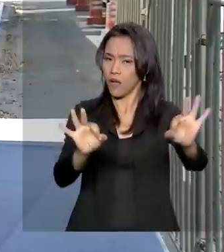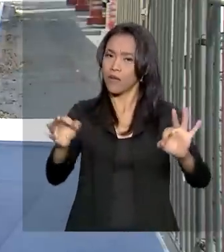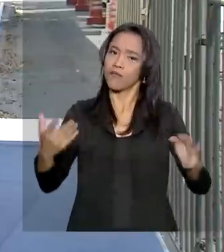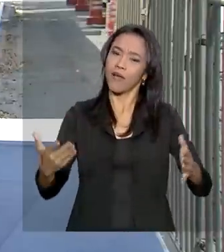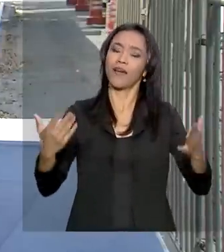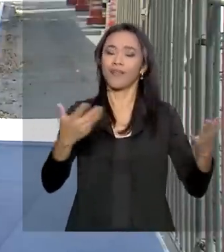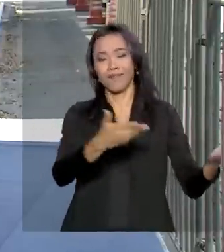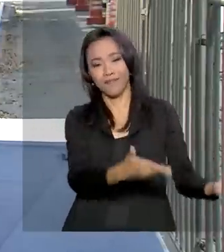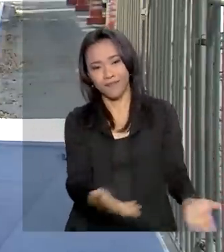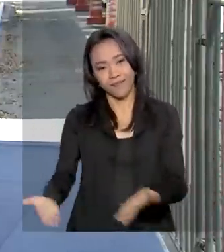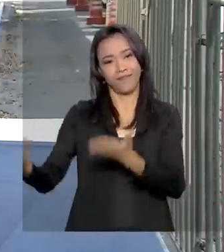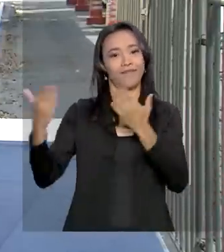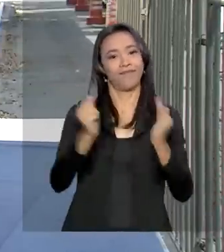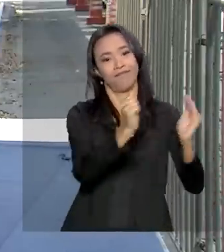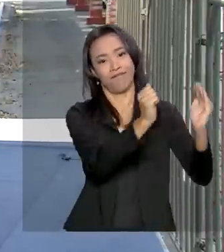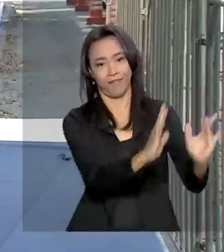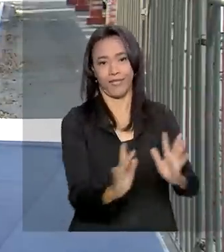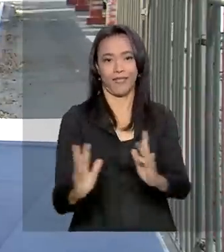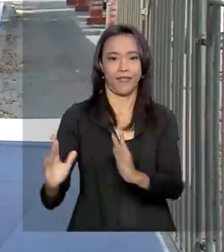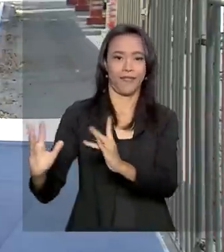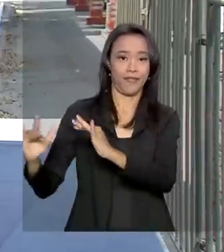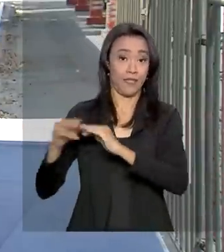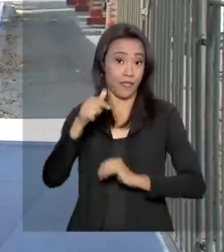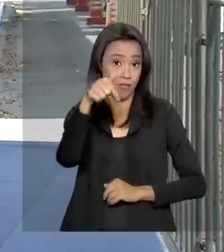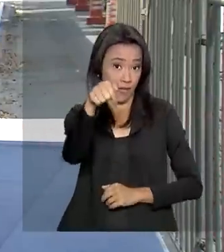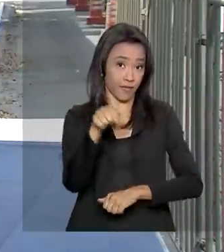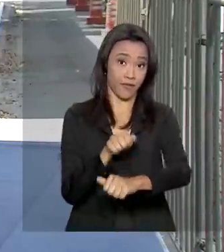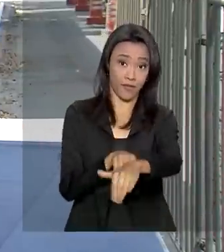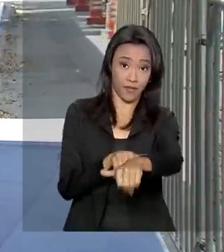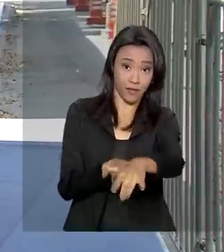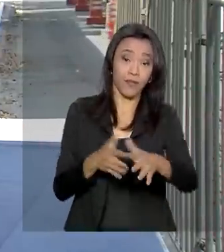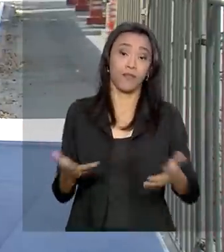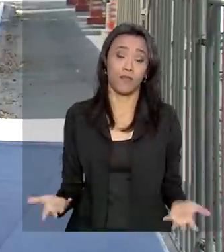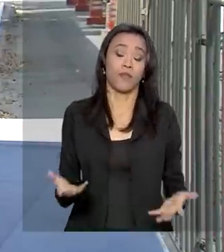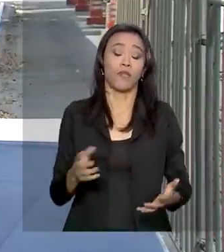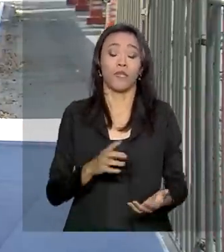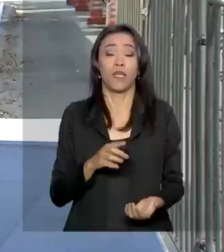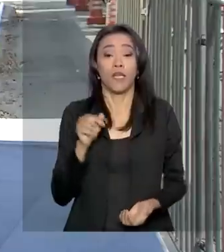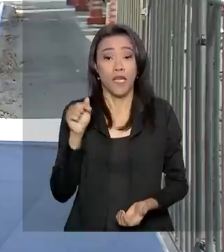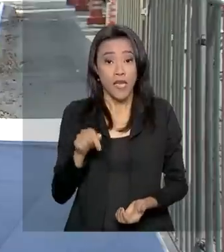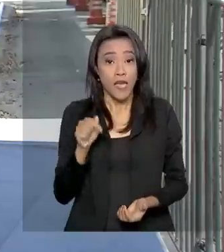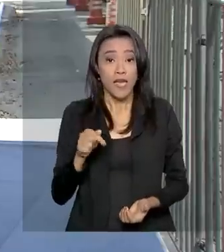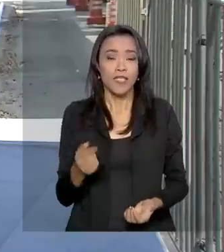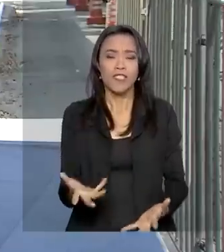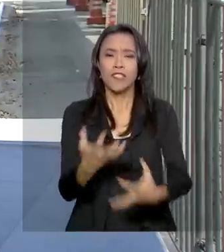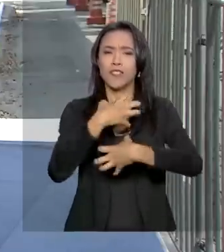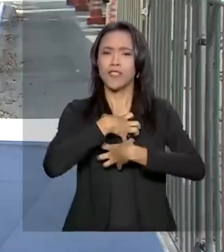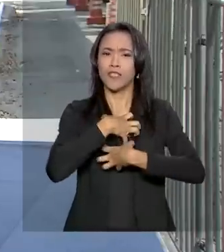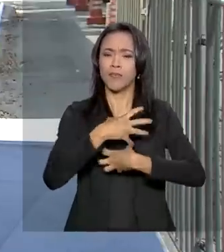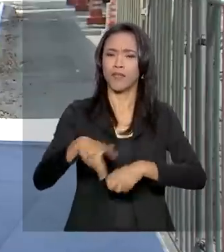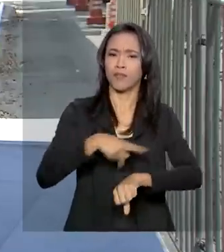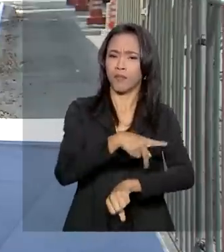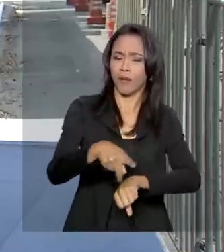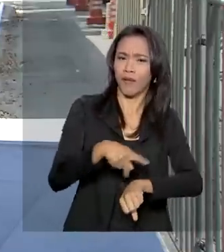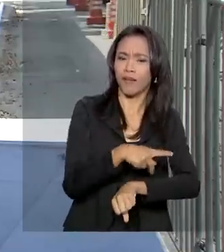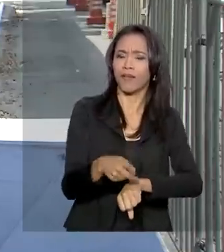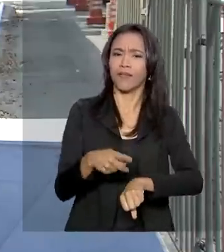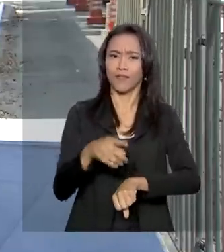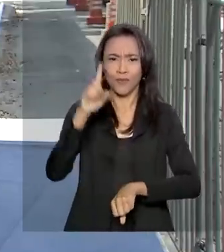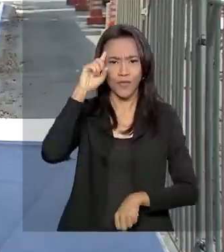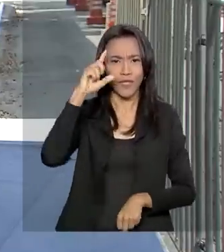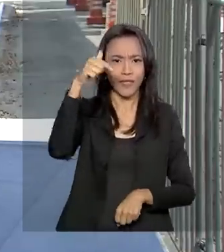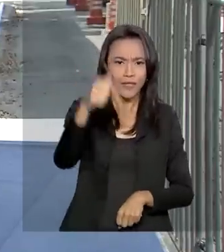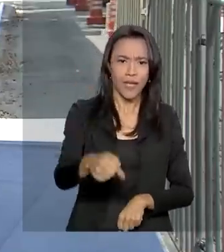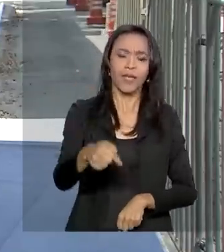desfile de 7 de setembro. Lembrando que esse incentivo, né, esse resgate do patriotismo do 7 de setembro faz